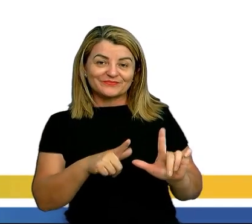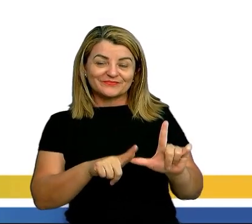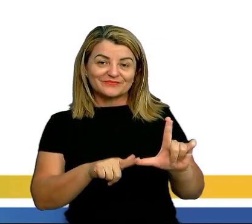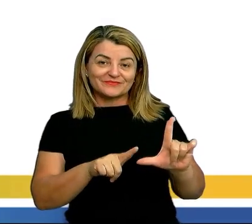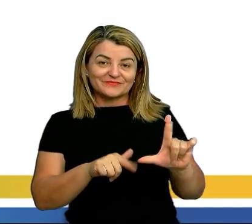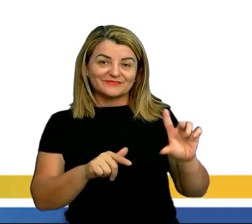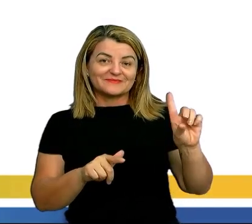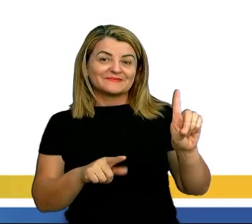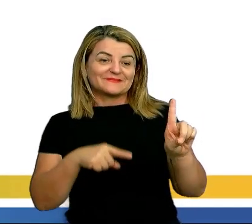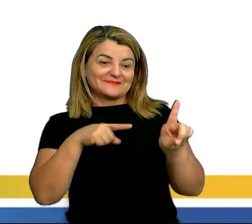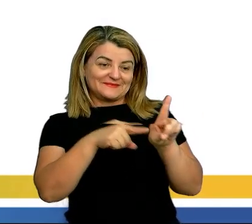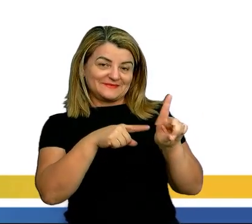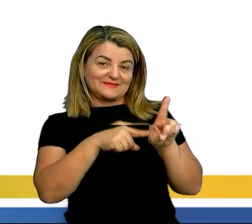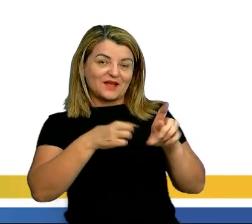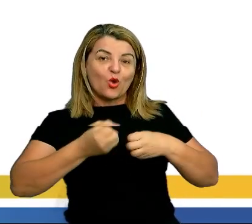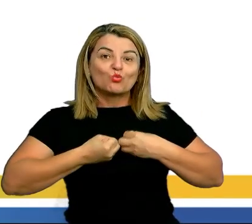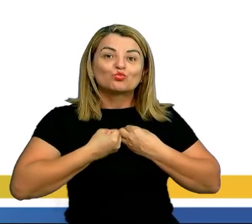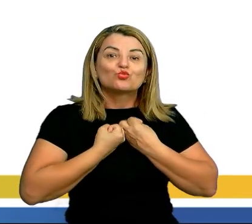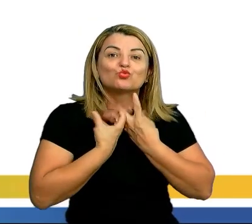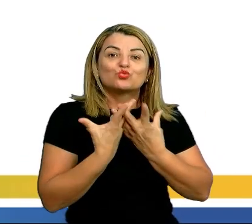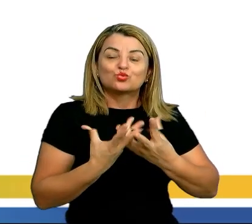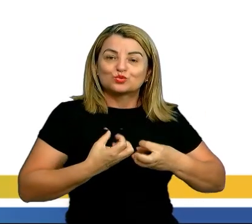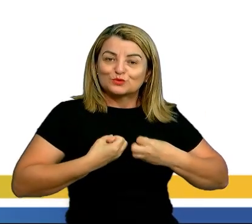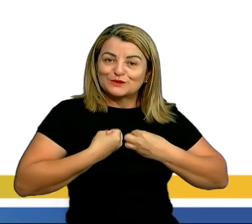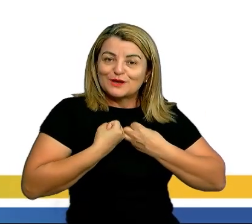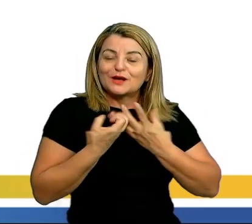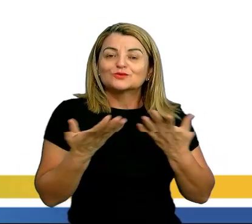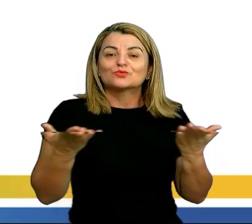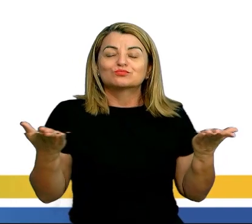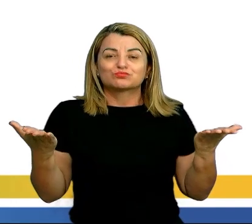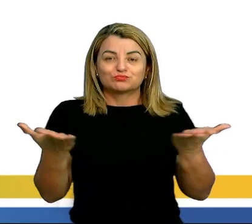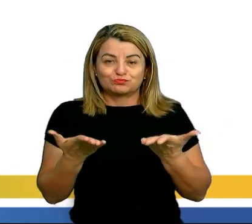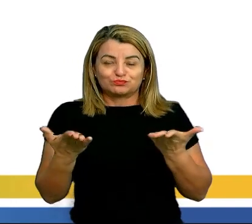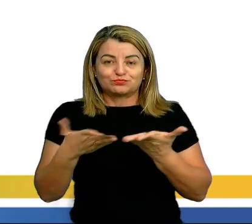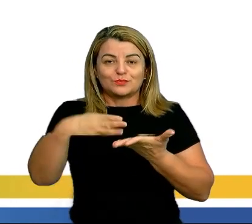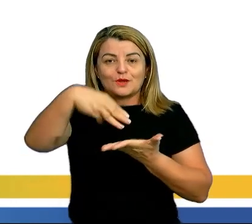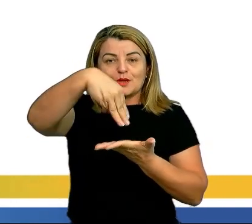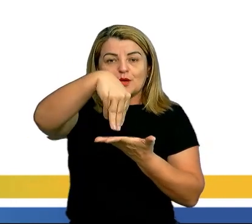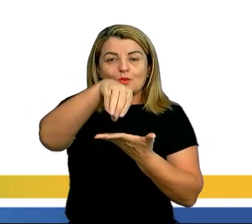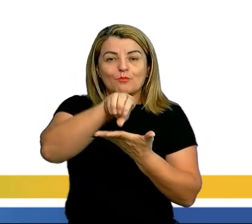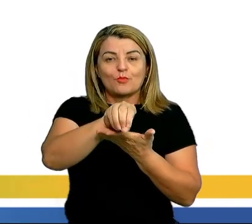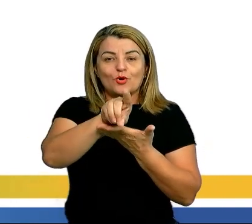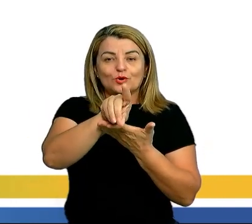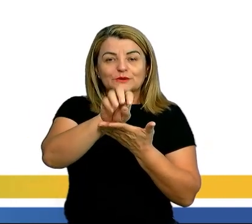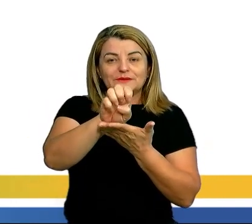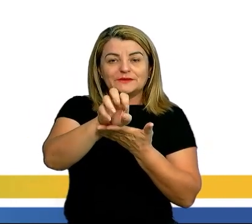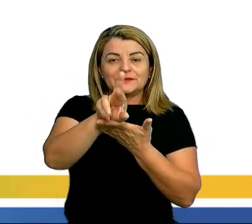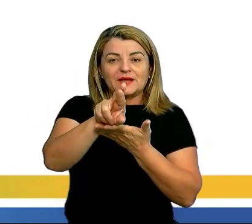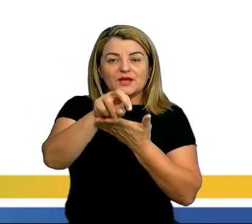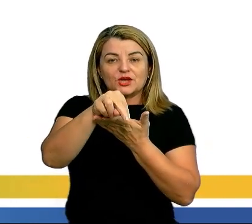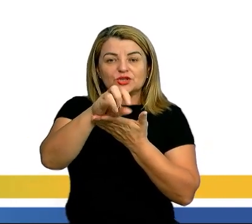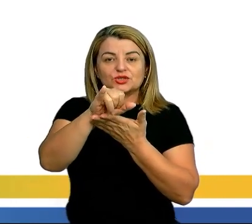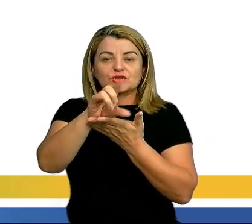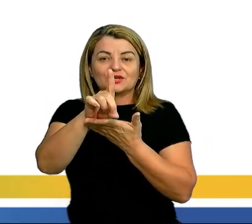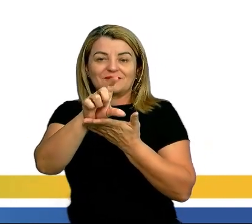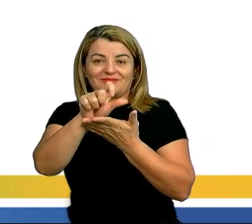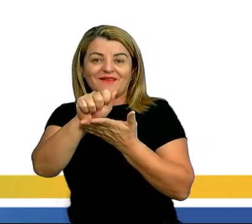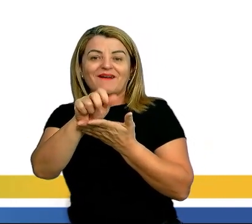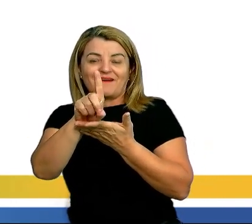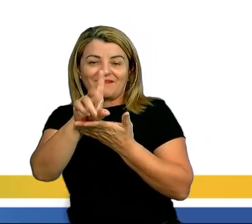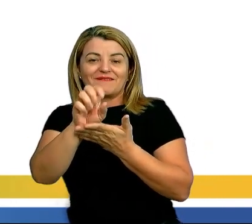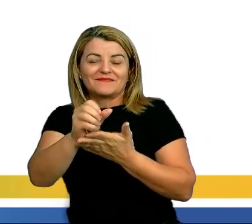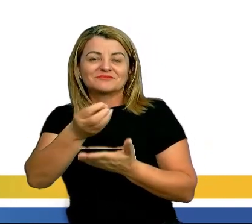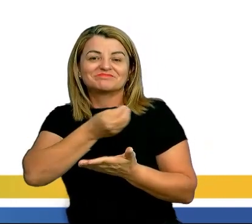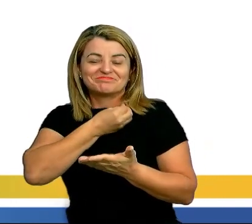letra D, tá? O entusiasmo com a modernidade. A gente observa essa característica, inclusive, muito presente